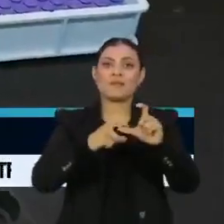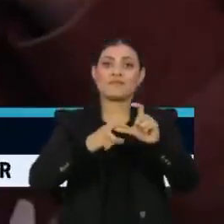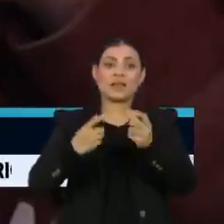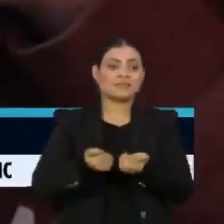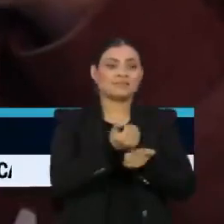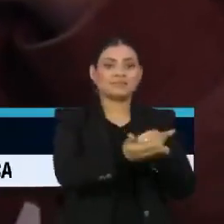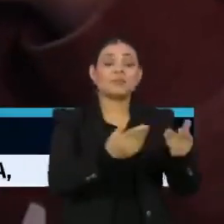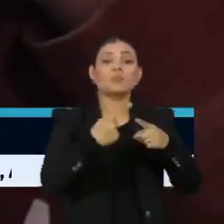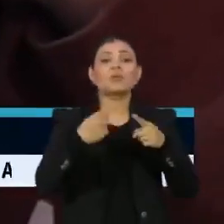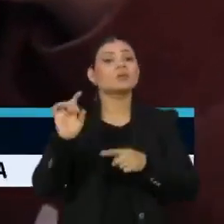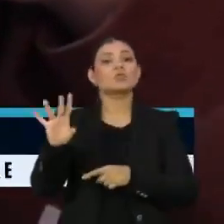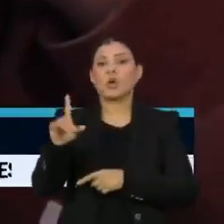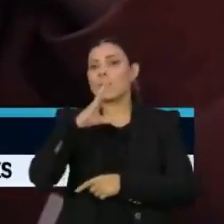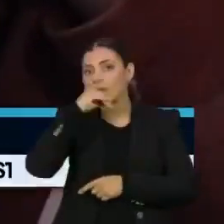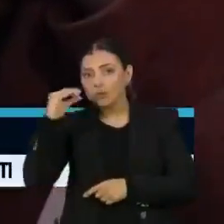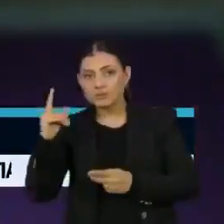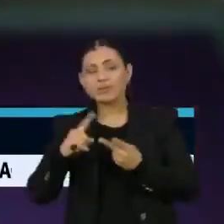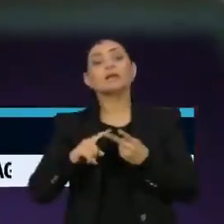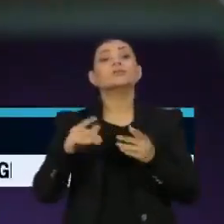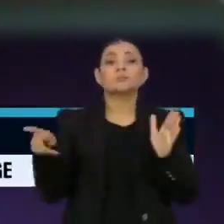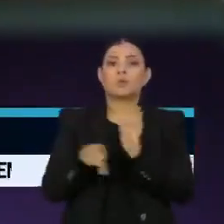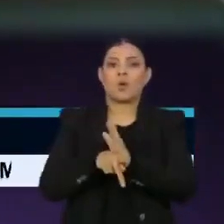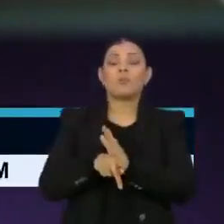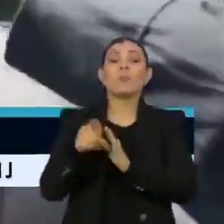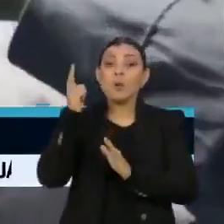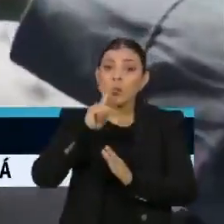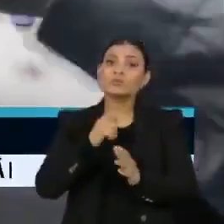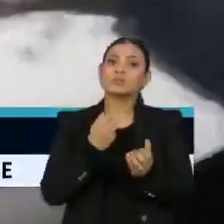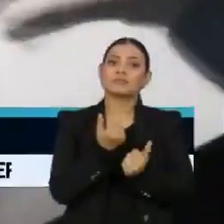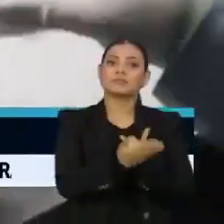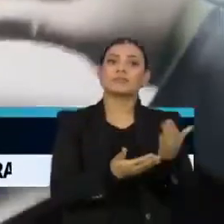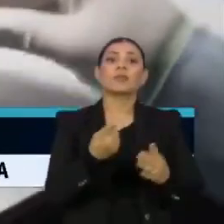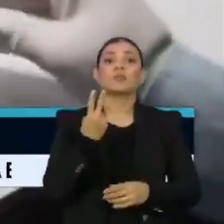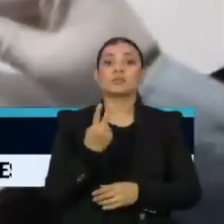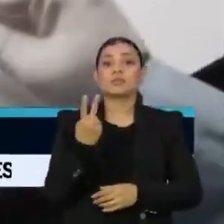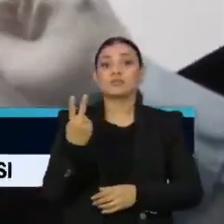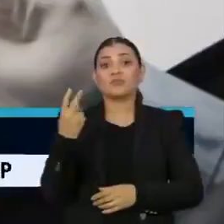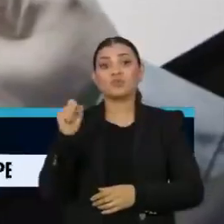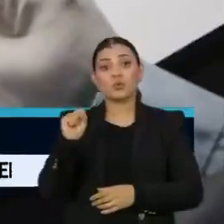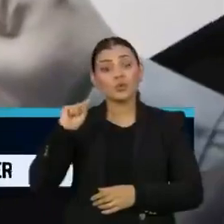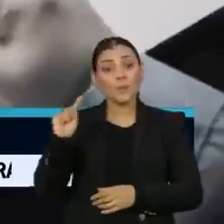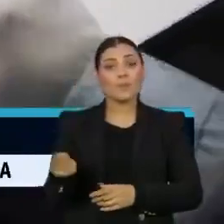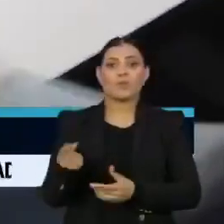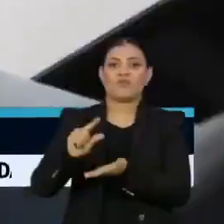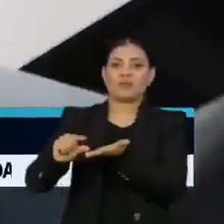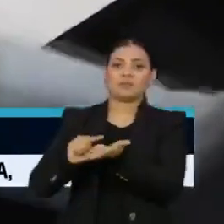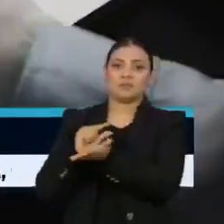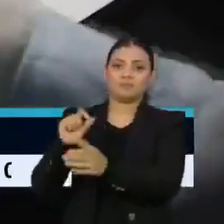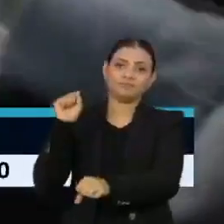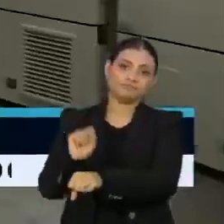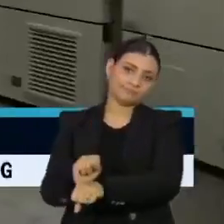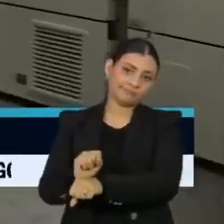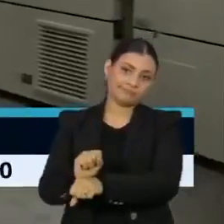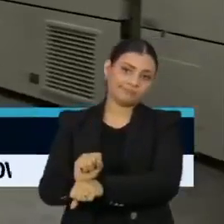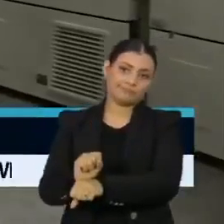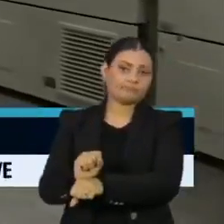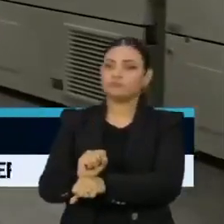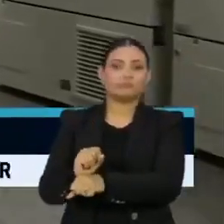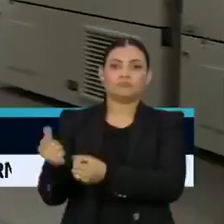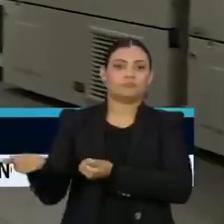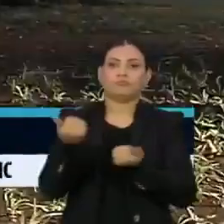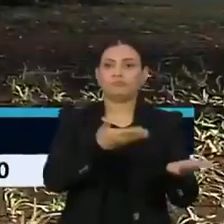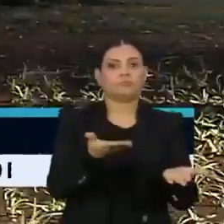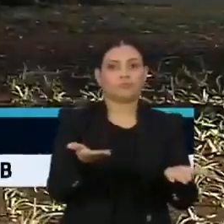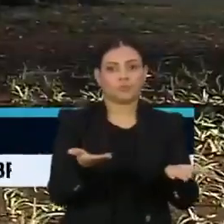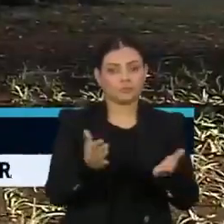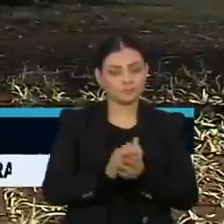liberada para adolescentes, para repor gradualmente as 228 mil vacinas que teriam faltado de um lote